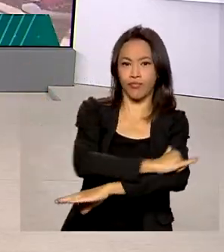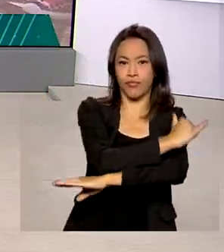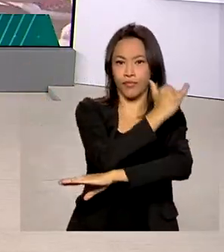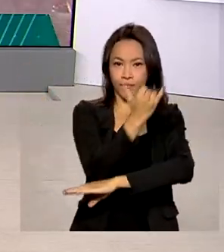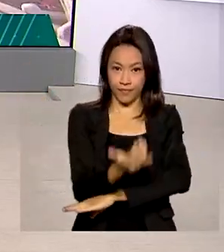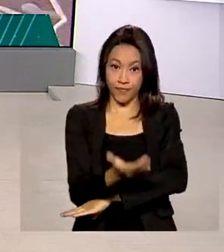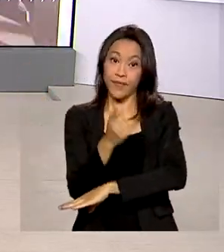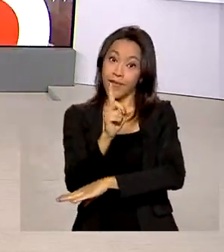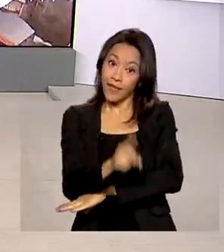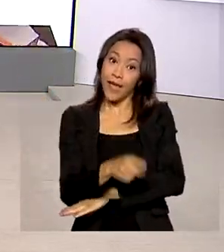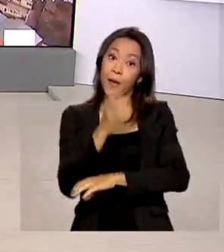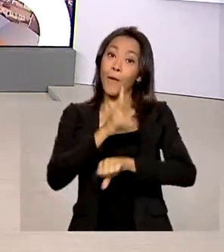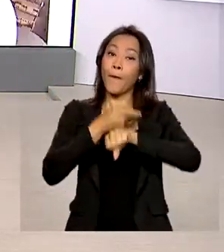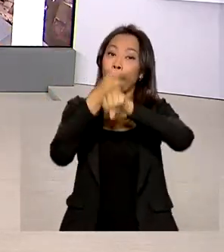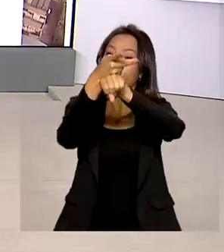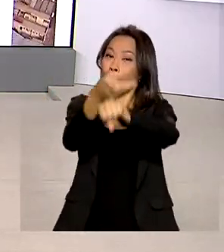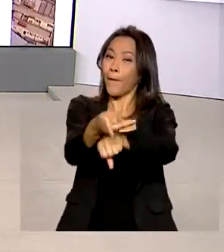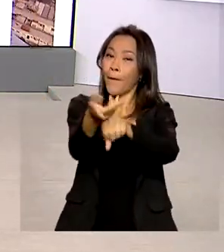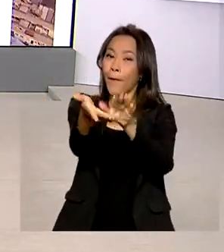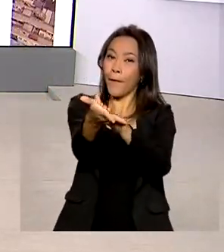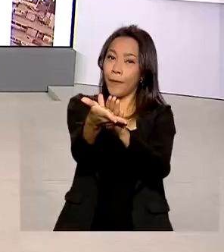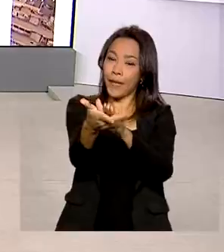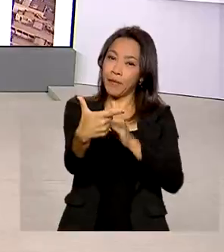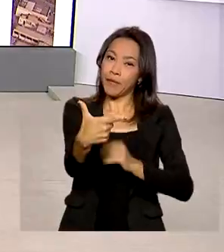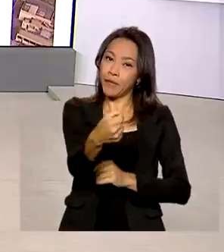Aviação Mais Brasil 2022.